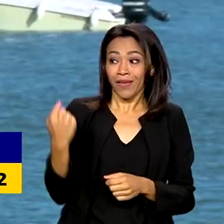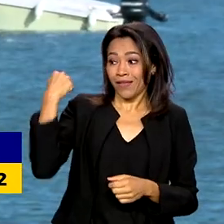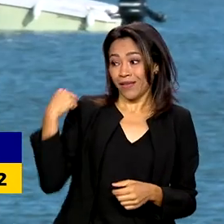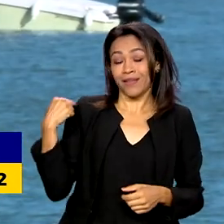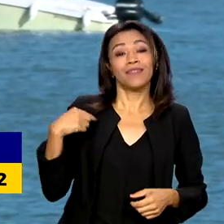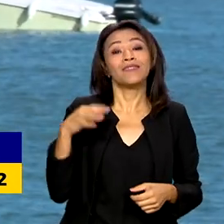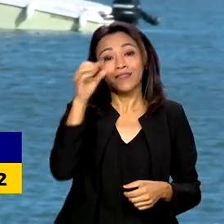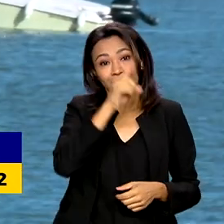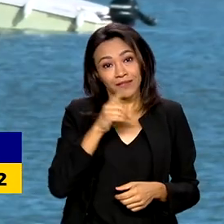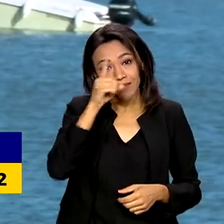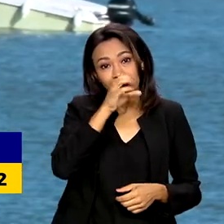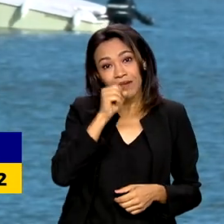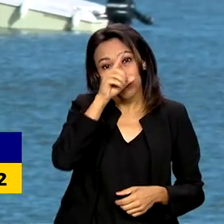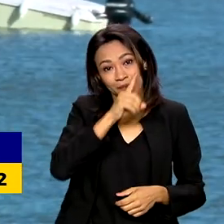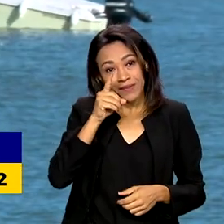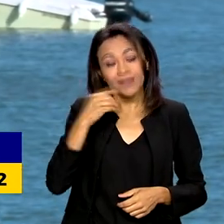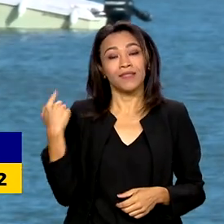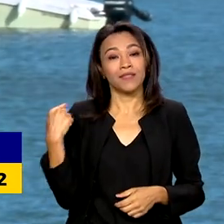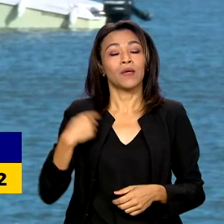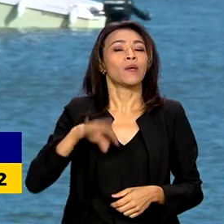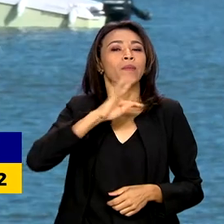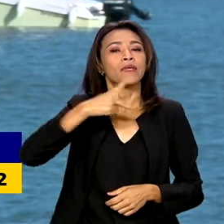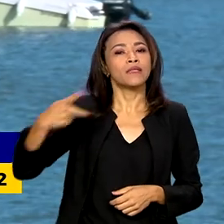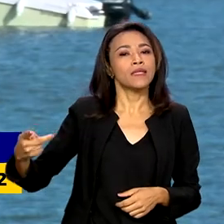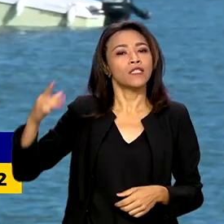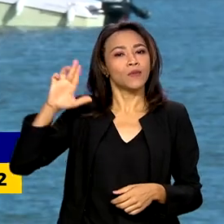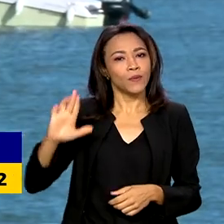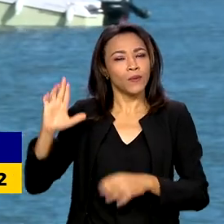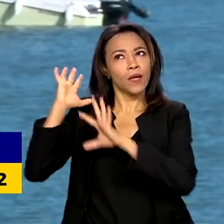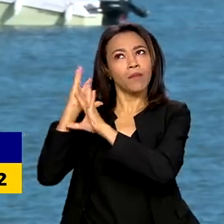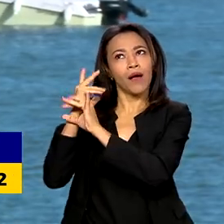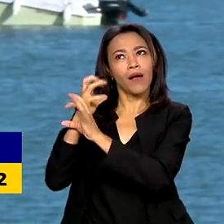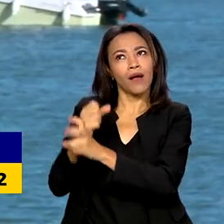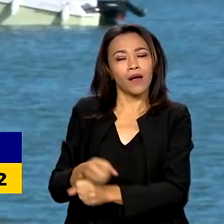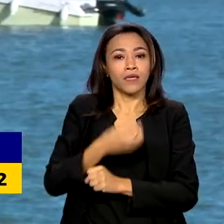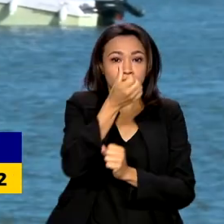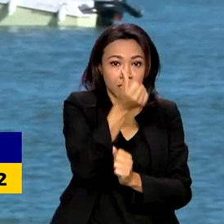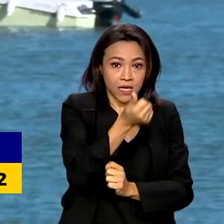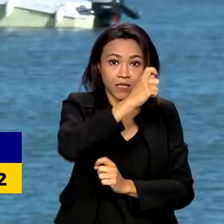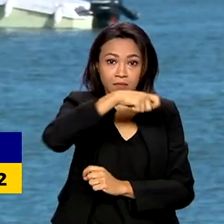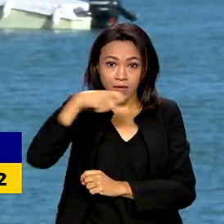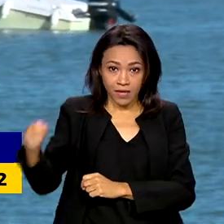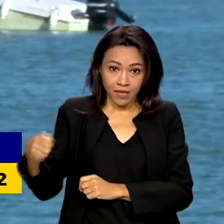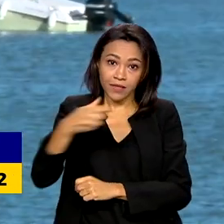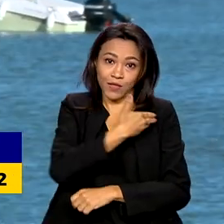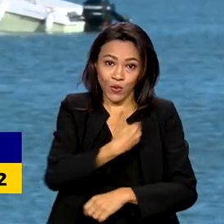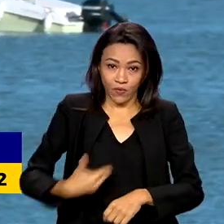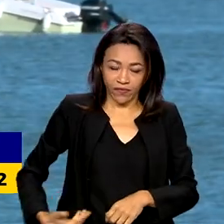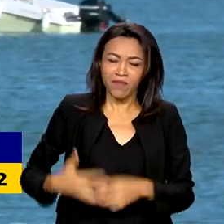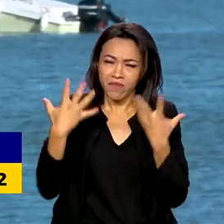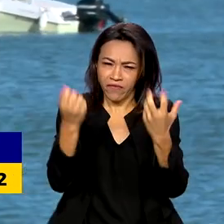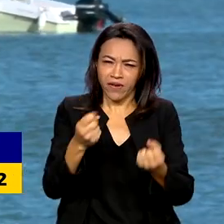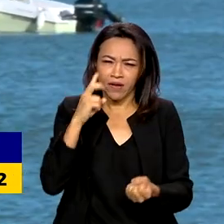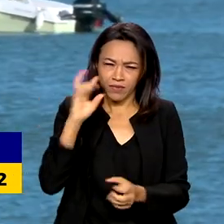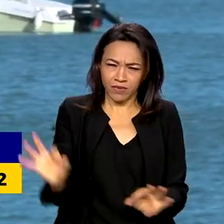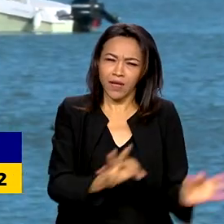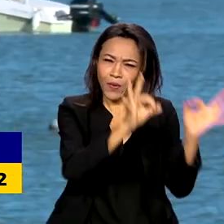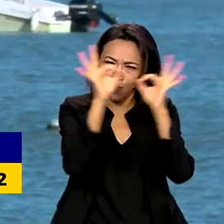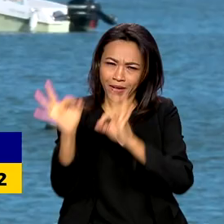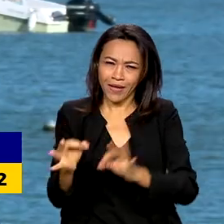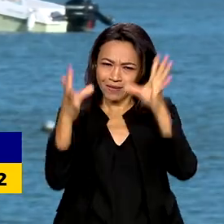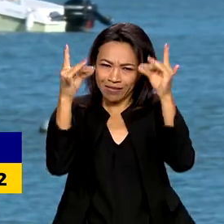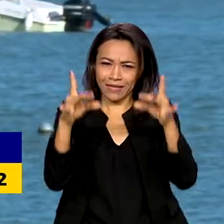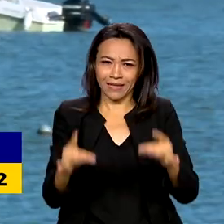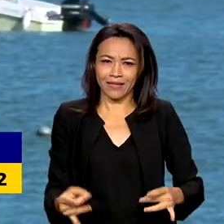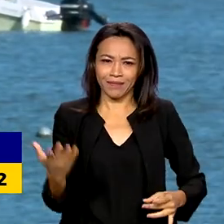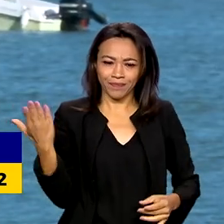Mara, o presidente Lula fez um balanço dos seis meses de governo e nós vamos acompanhar os detalhes agora